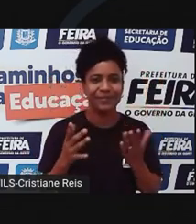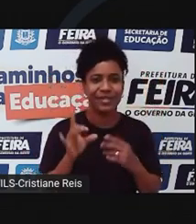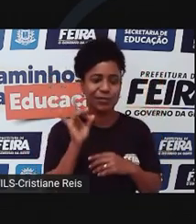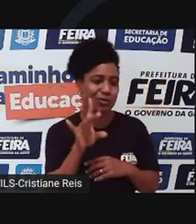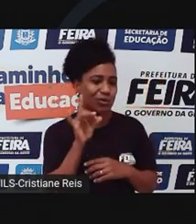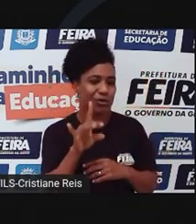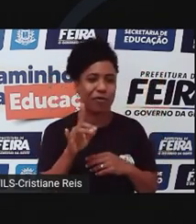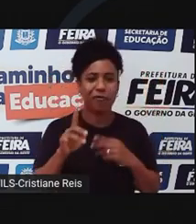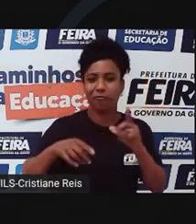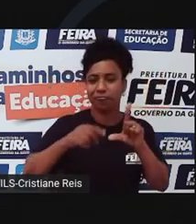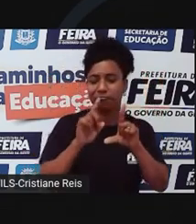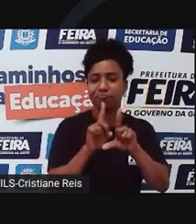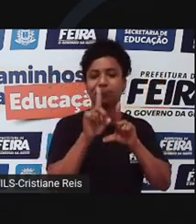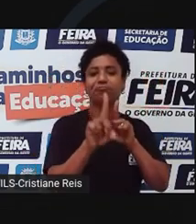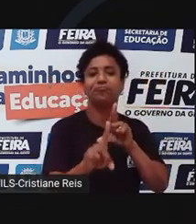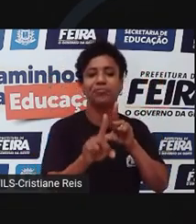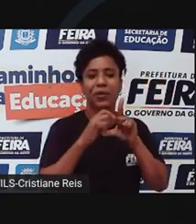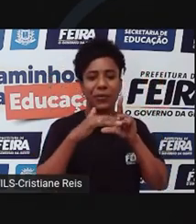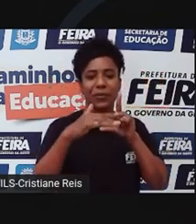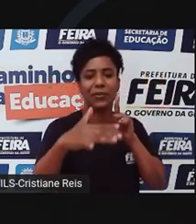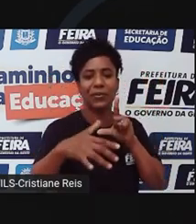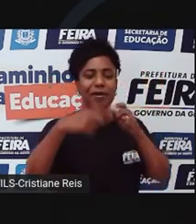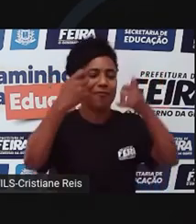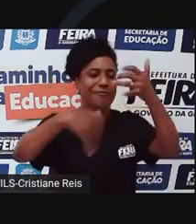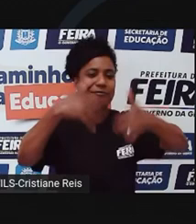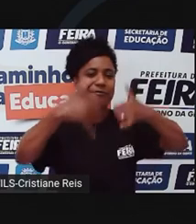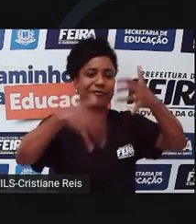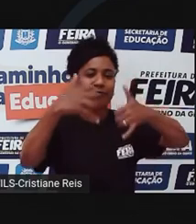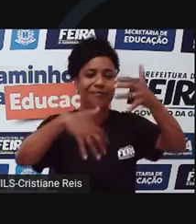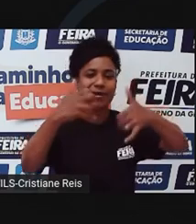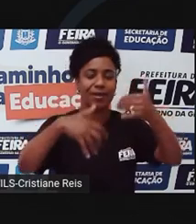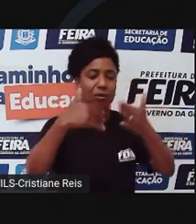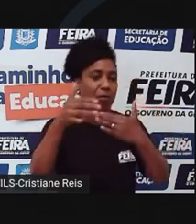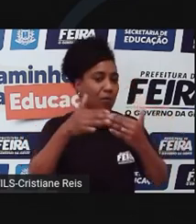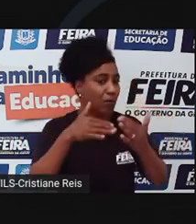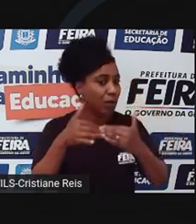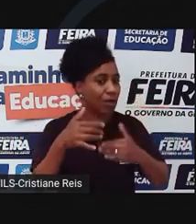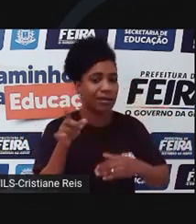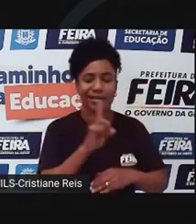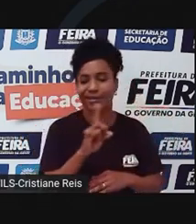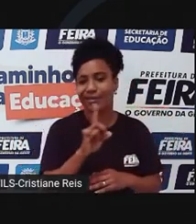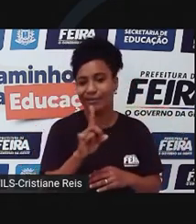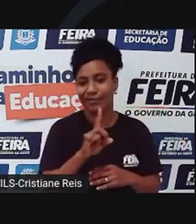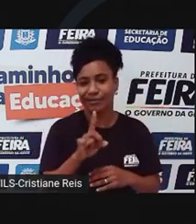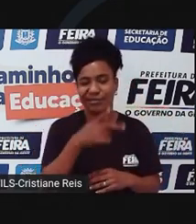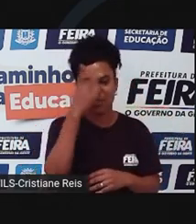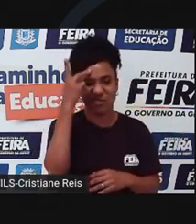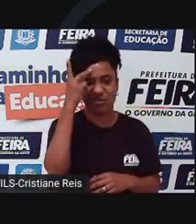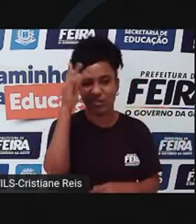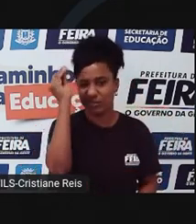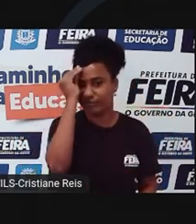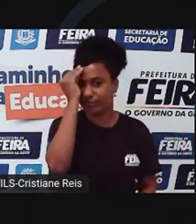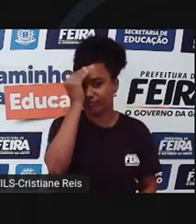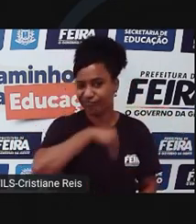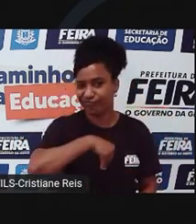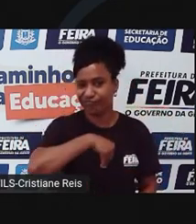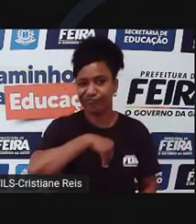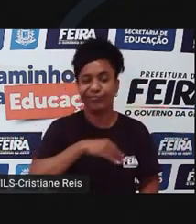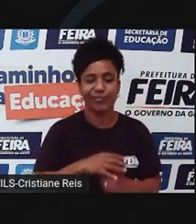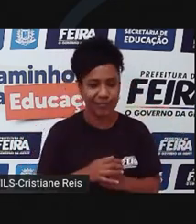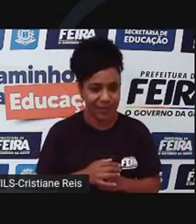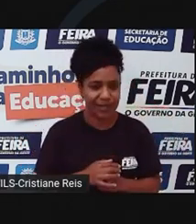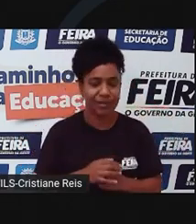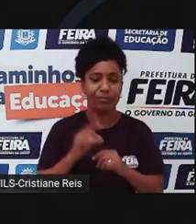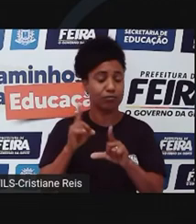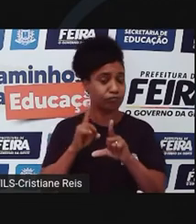falar para agradar uma audiência, aquilo, acho que as pessoas já estão muito cansadas e existe uma